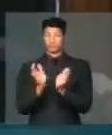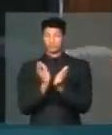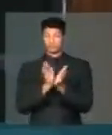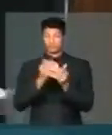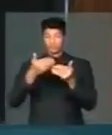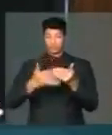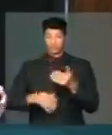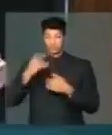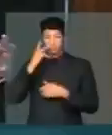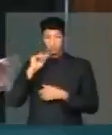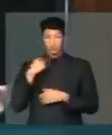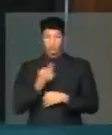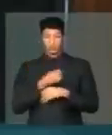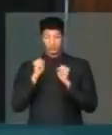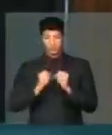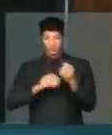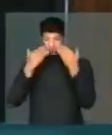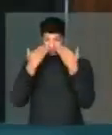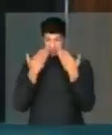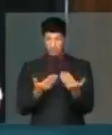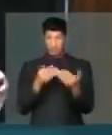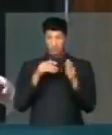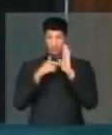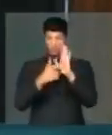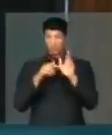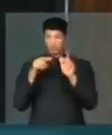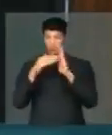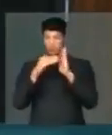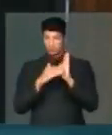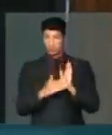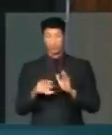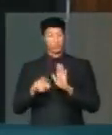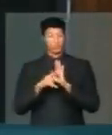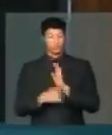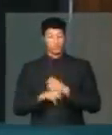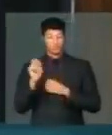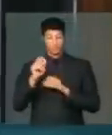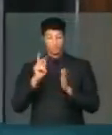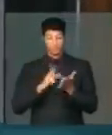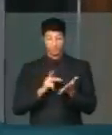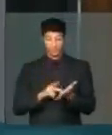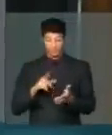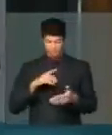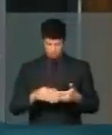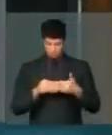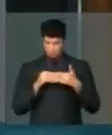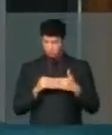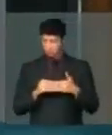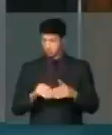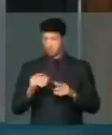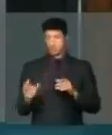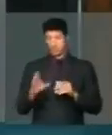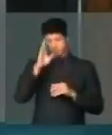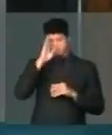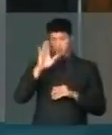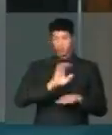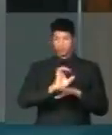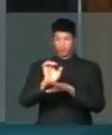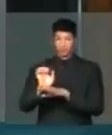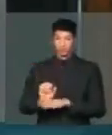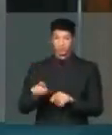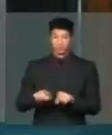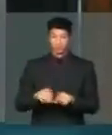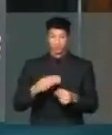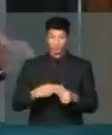comissão, para que nós possamos apresentar e apontar pontos consensuais que verdadeiramente tragam vantagens para estados